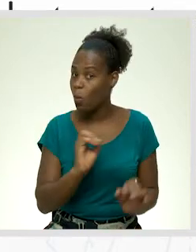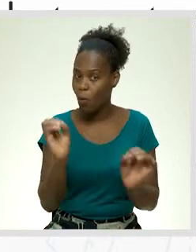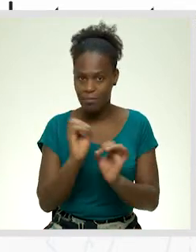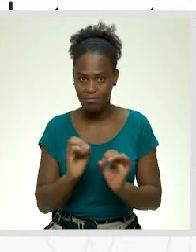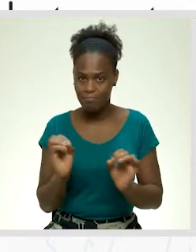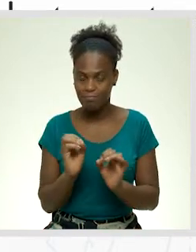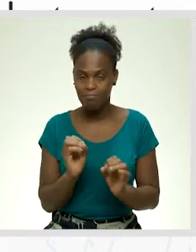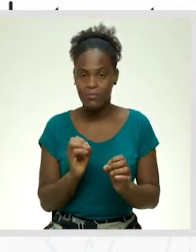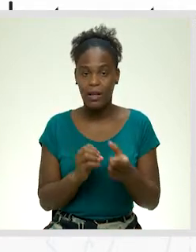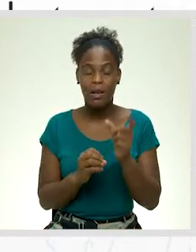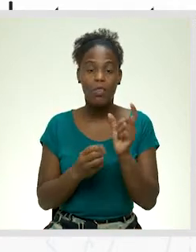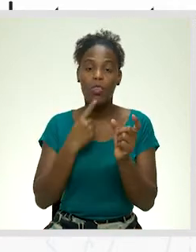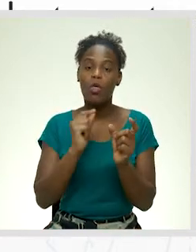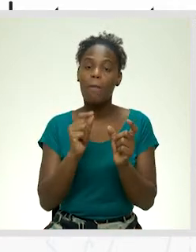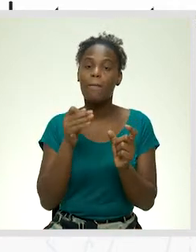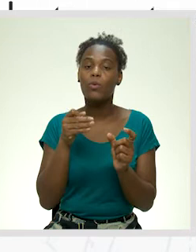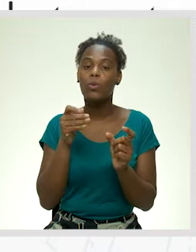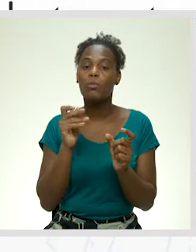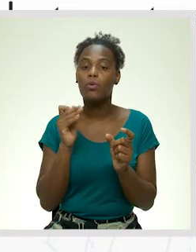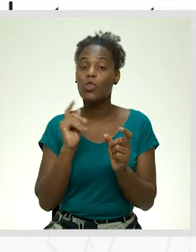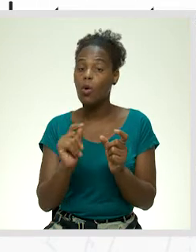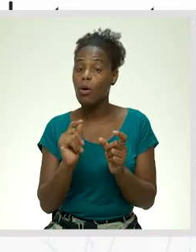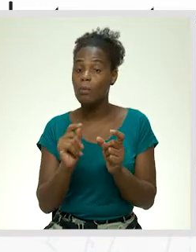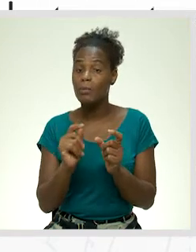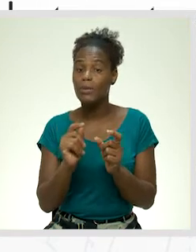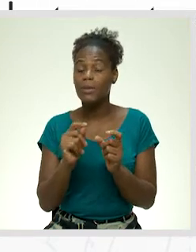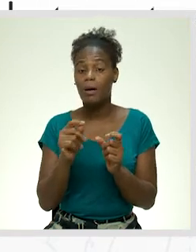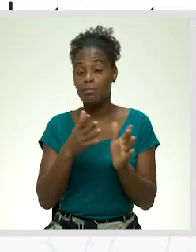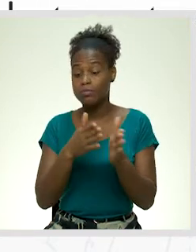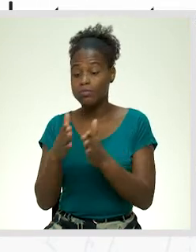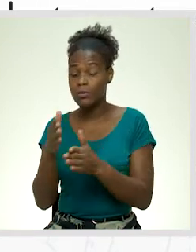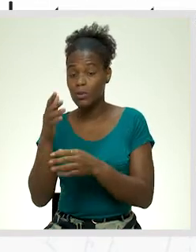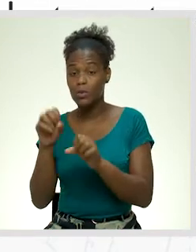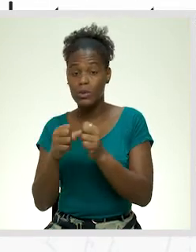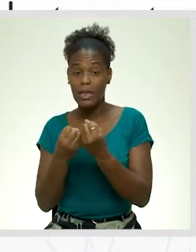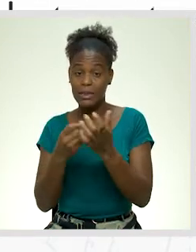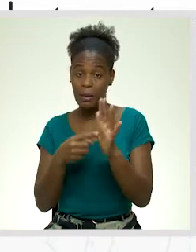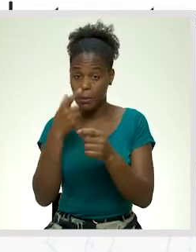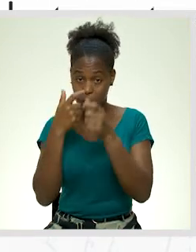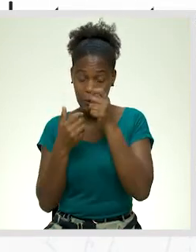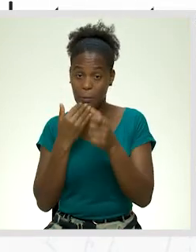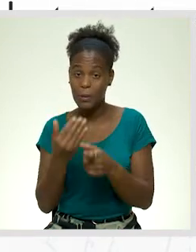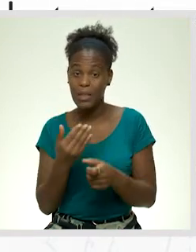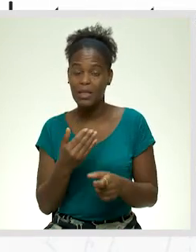Portanto, o uso dos pronomes de tratamento adequados à posição social do requerido, tais como, não esquecer, magnífico reitor,